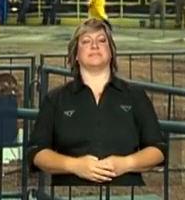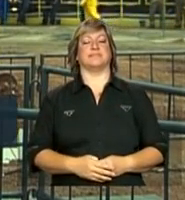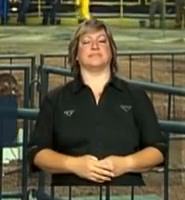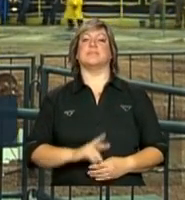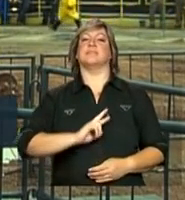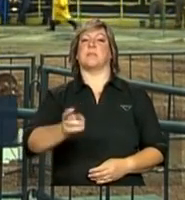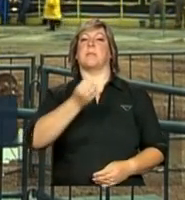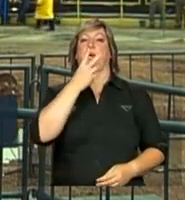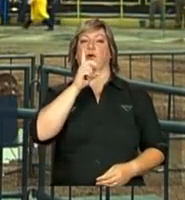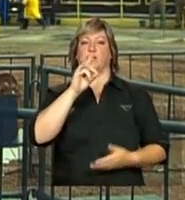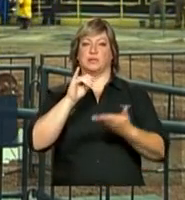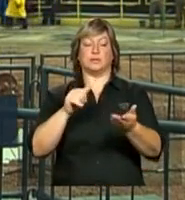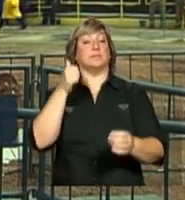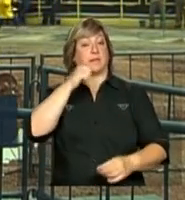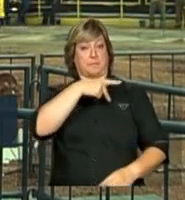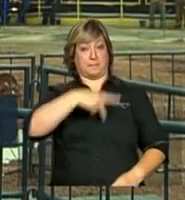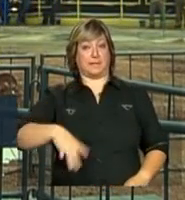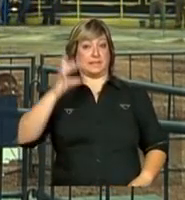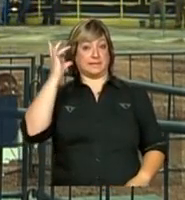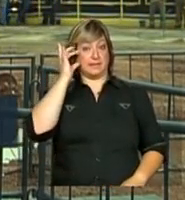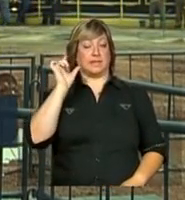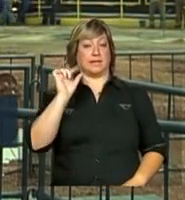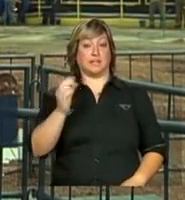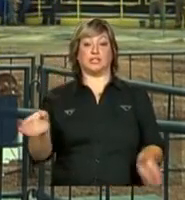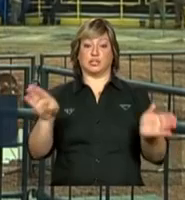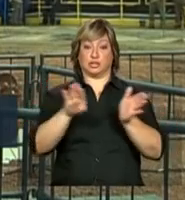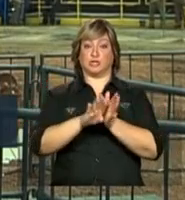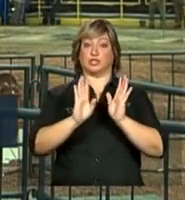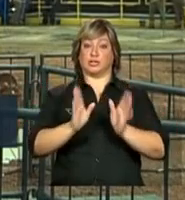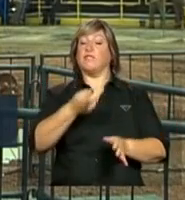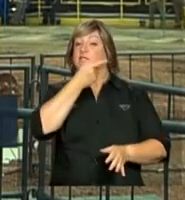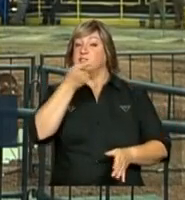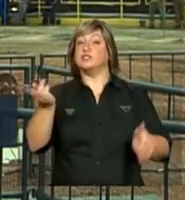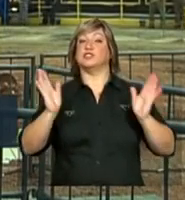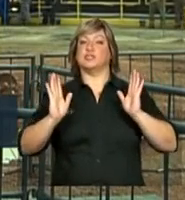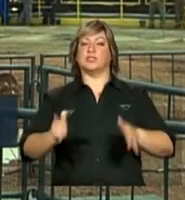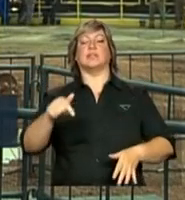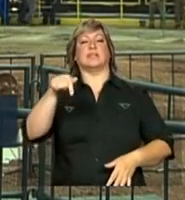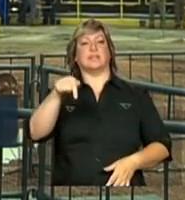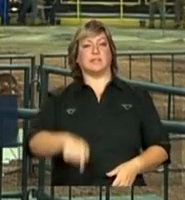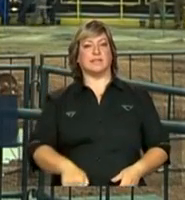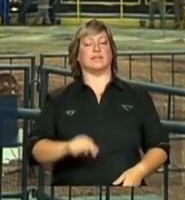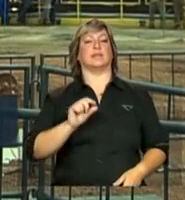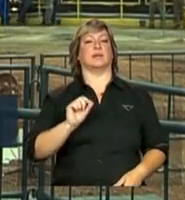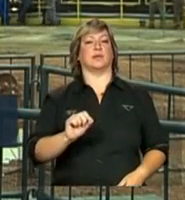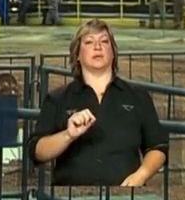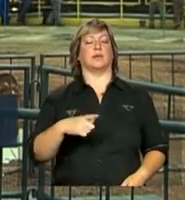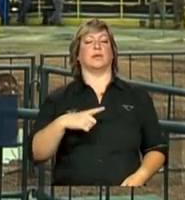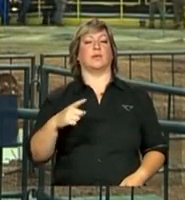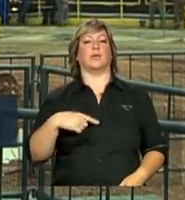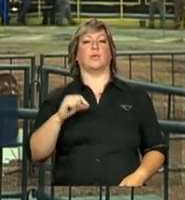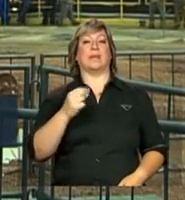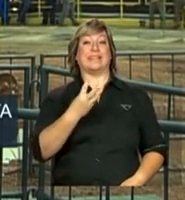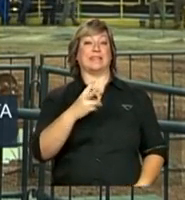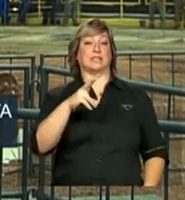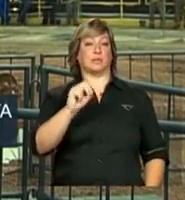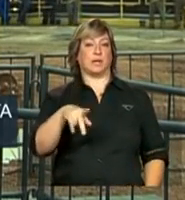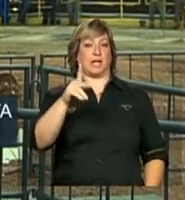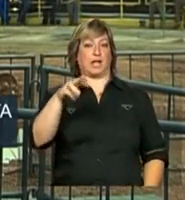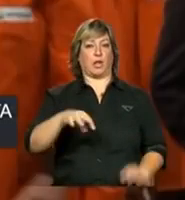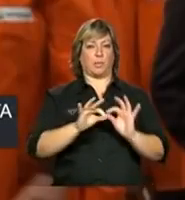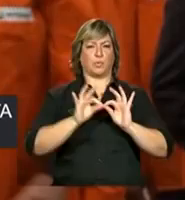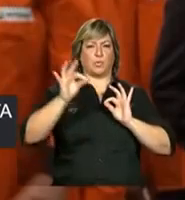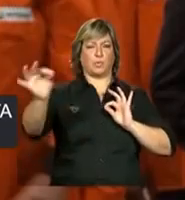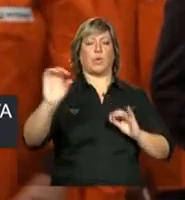Bom dia, Malu. A presidenta Dilma Rousseff acabou de visitar aqui no Polo Naval de Rio Grande, localizado a 350 quilômetros